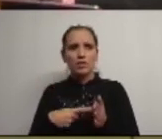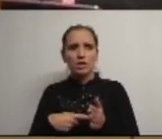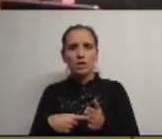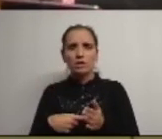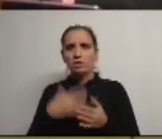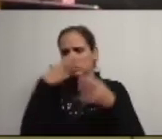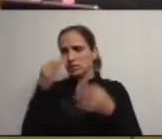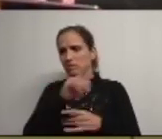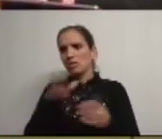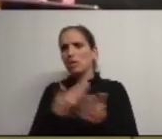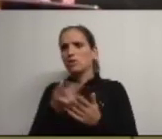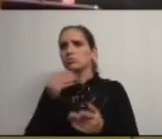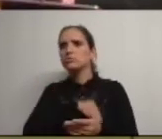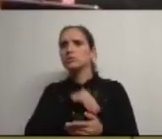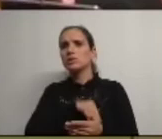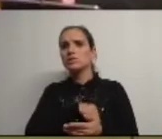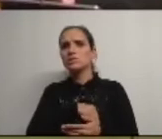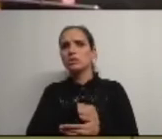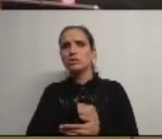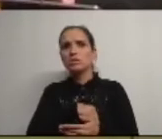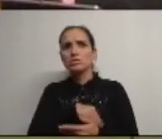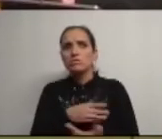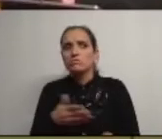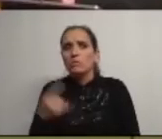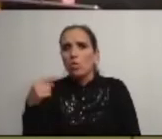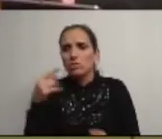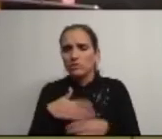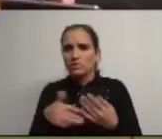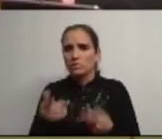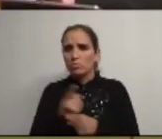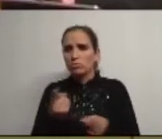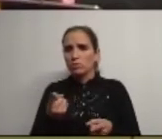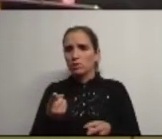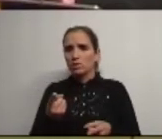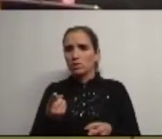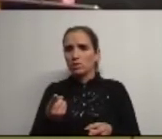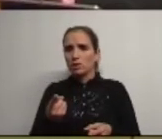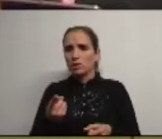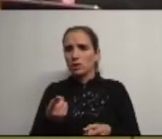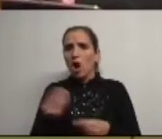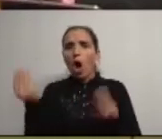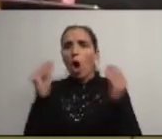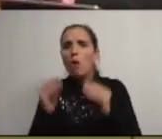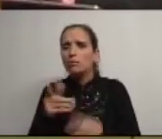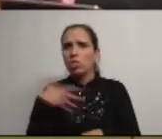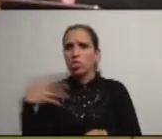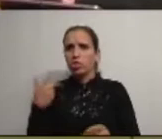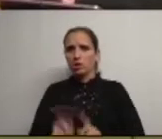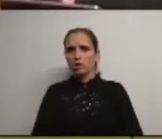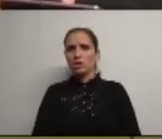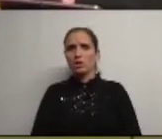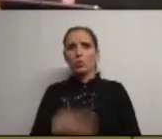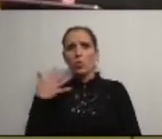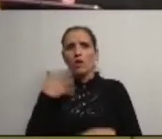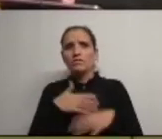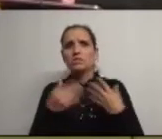com certeza atribuiriam subsídios devia ser aqui a única coisa que faziam porque vocês não fazem uma filha da mãe de uma obra não